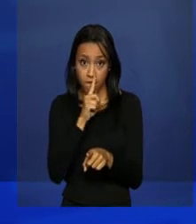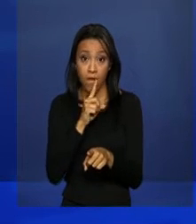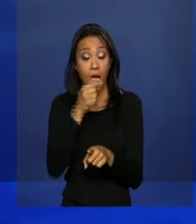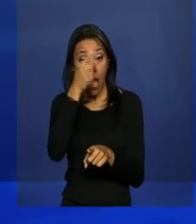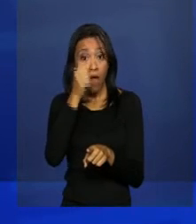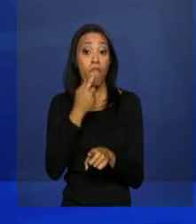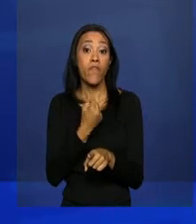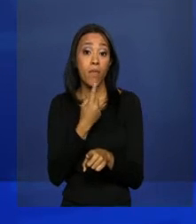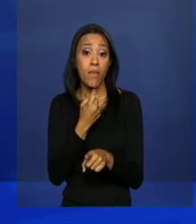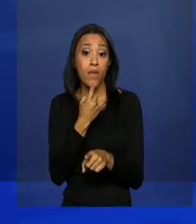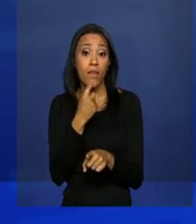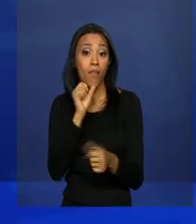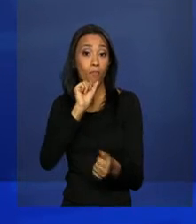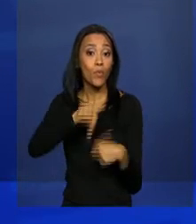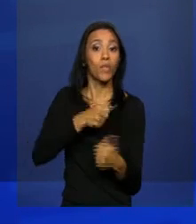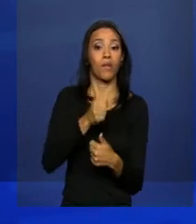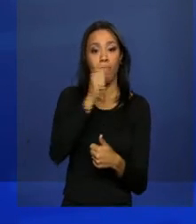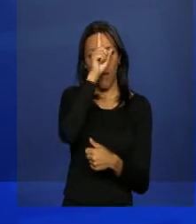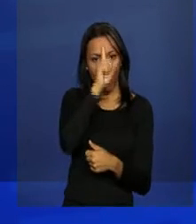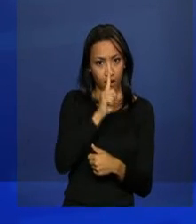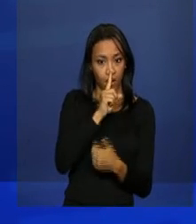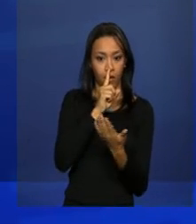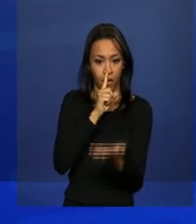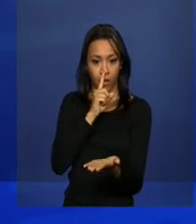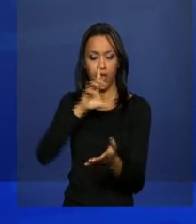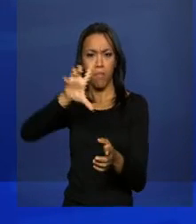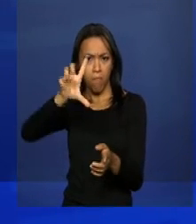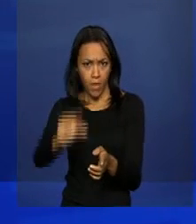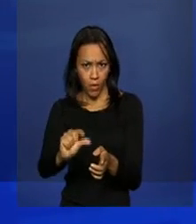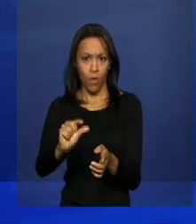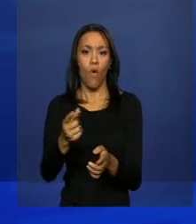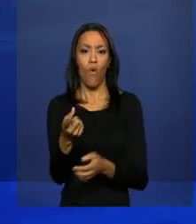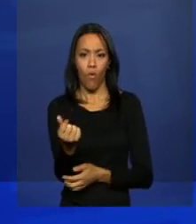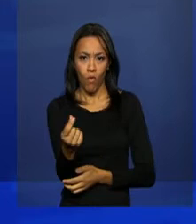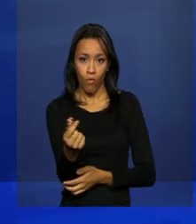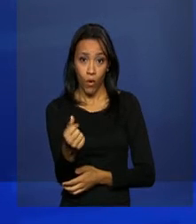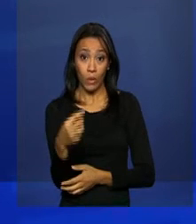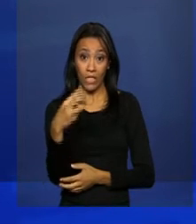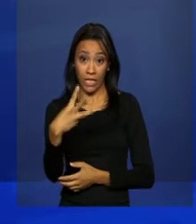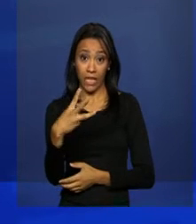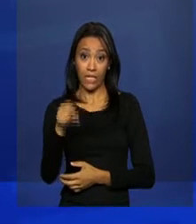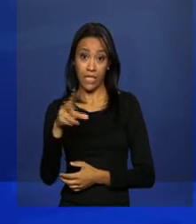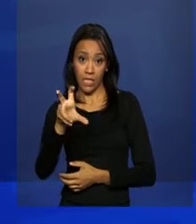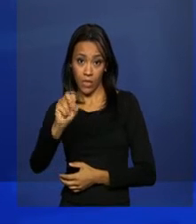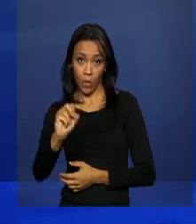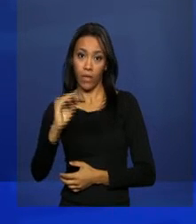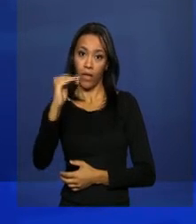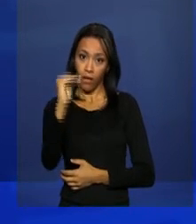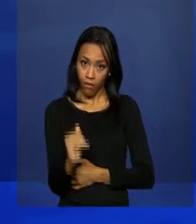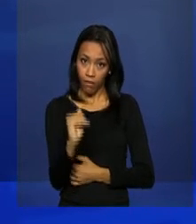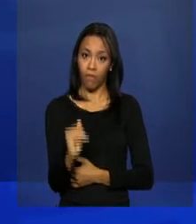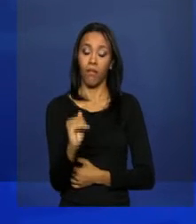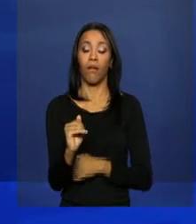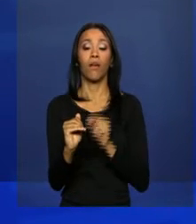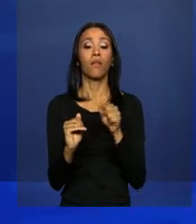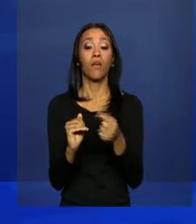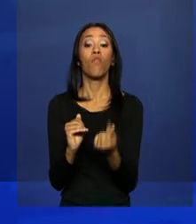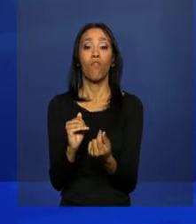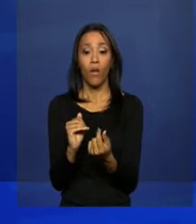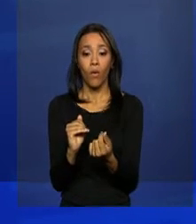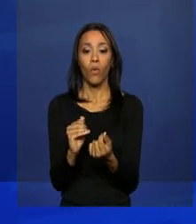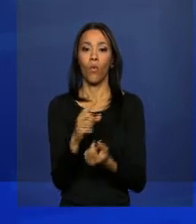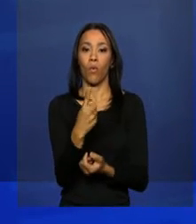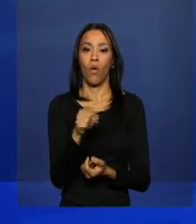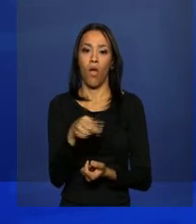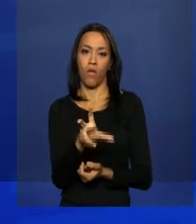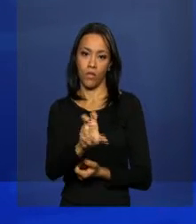de vermelha para amarela e o custo de geração por quilowatt-hora cai de R$,50 para R